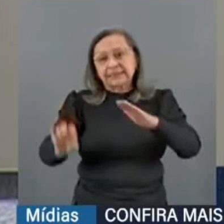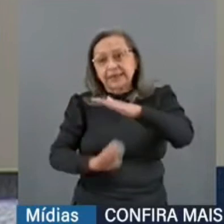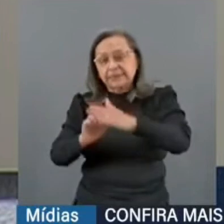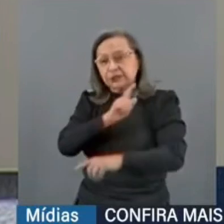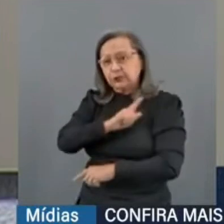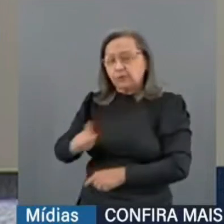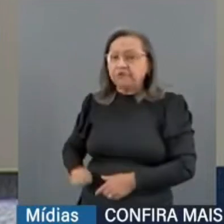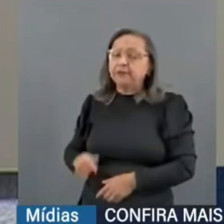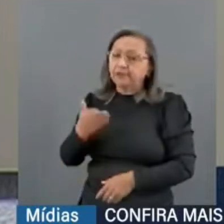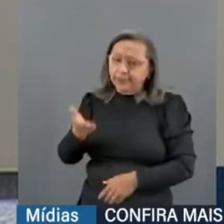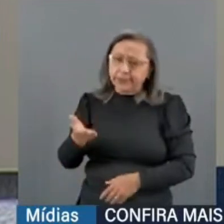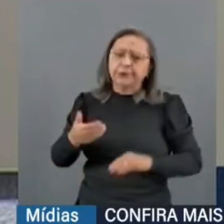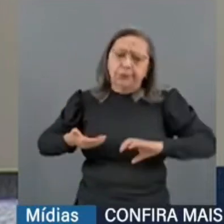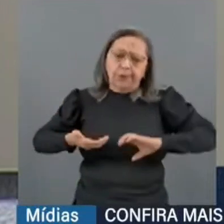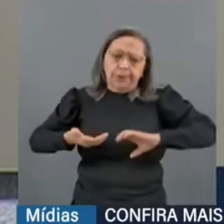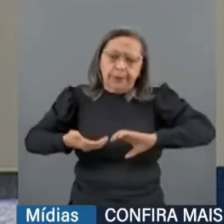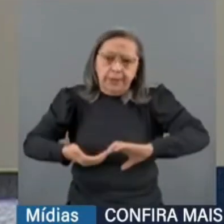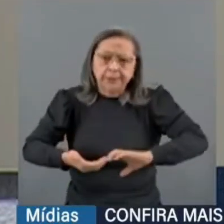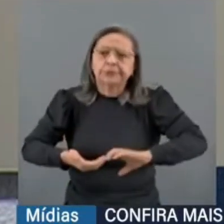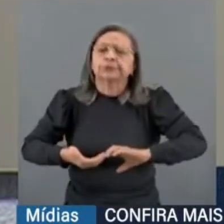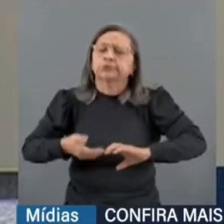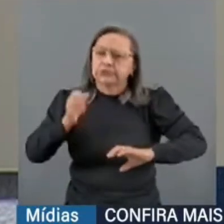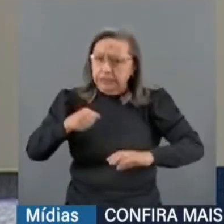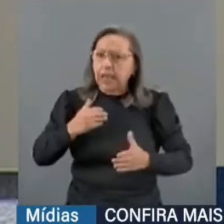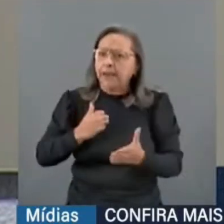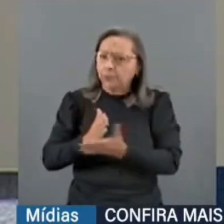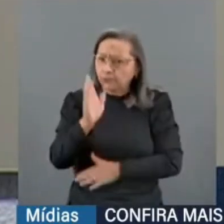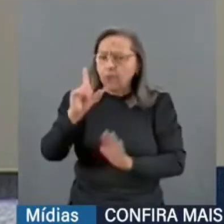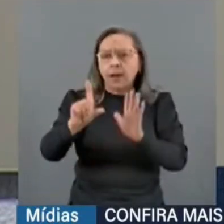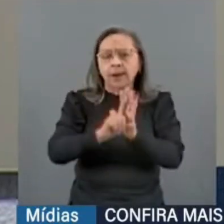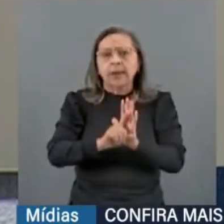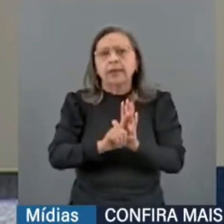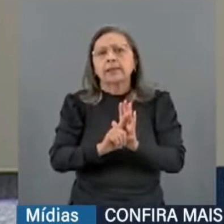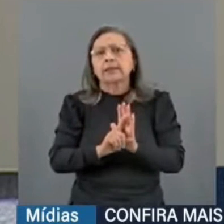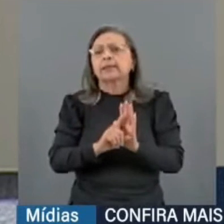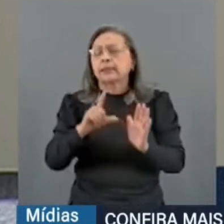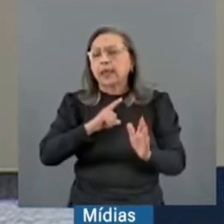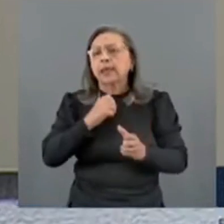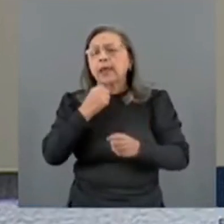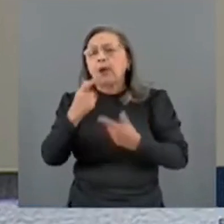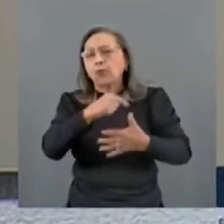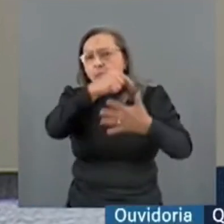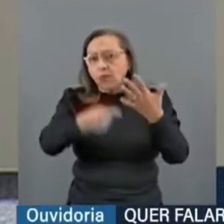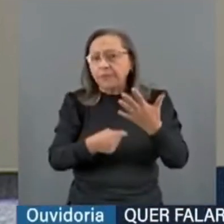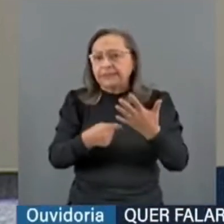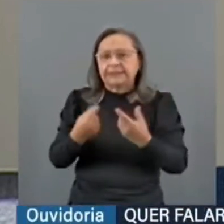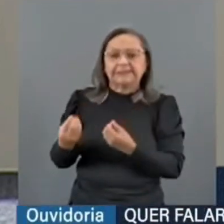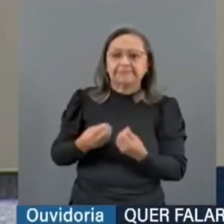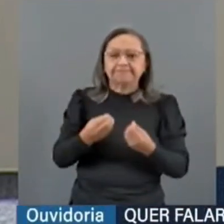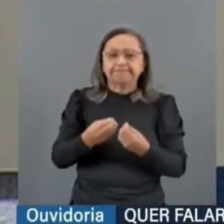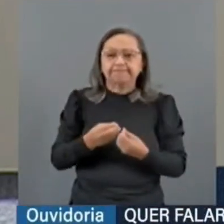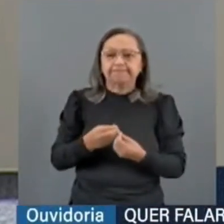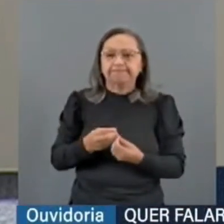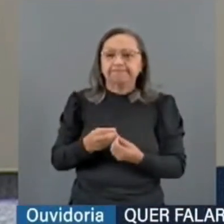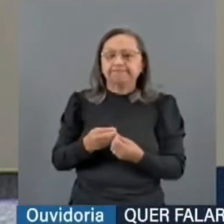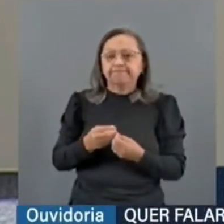aprovou uma lei que prevê restrições. Eu não posso aqui